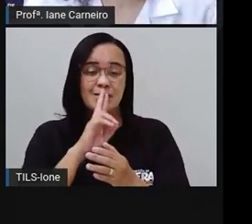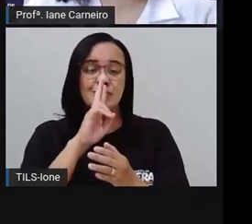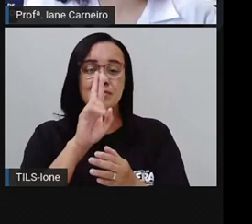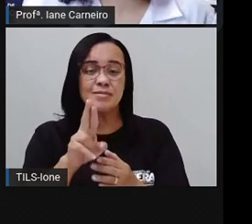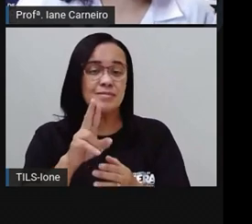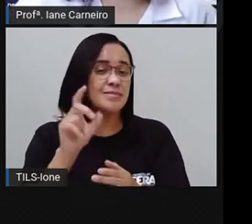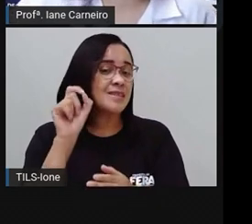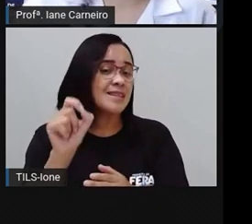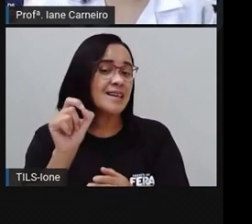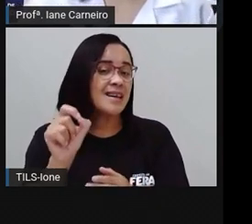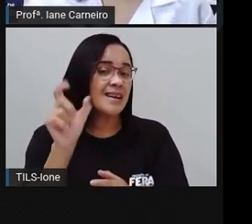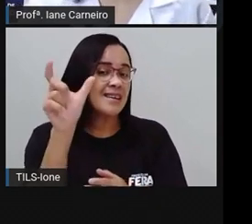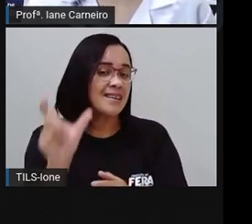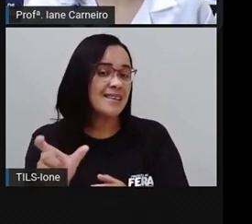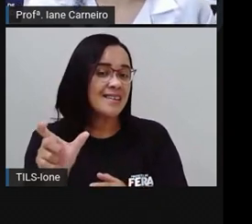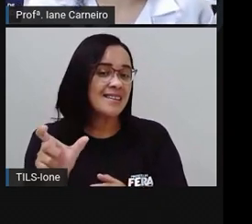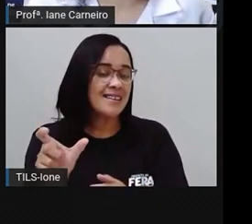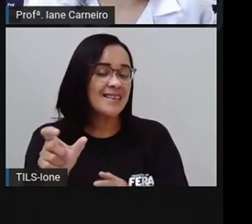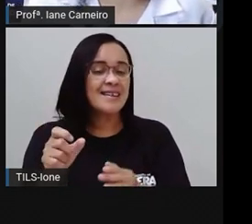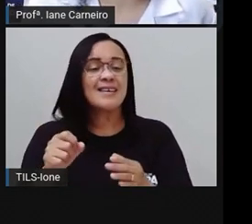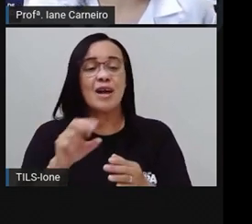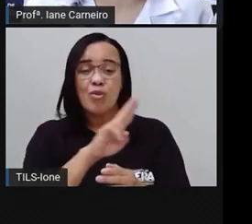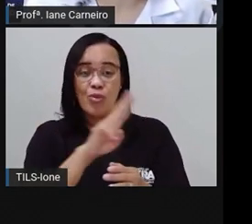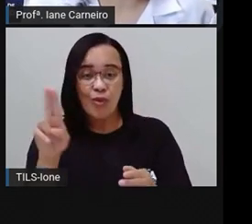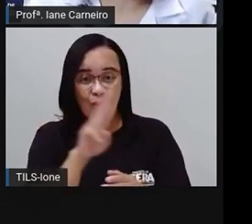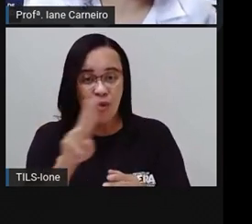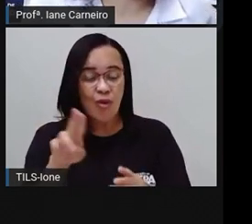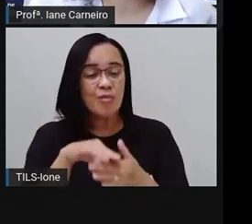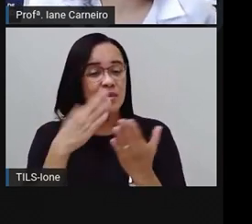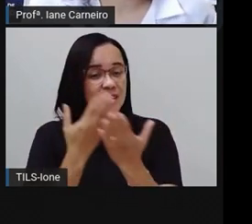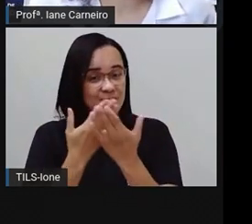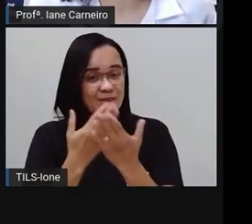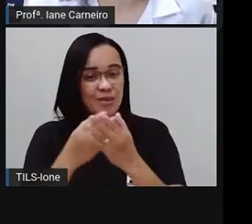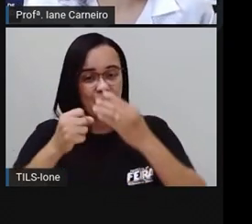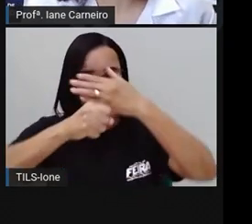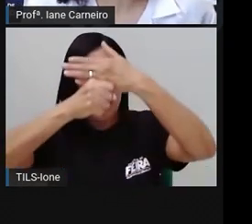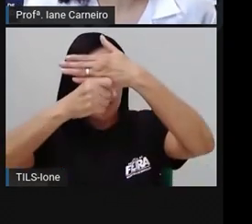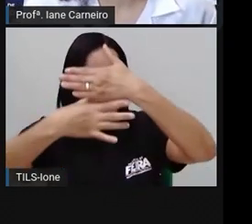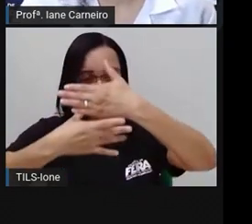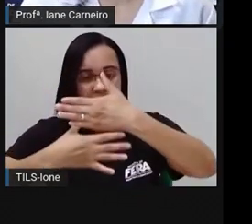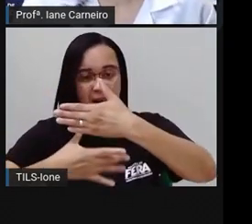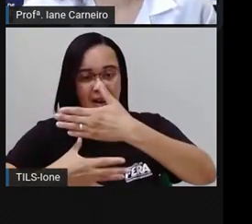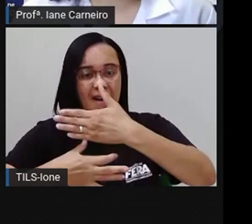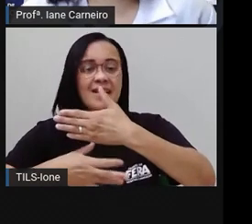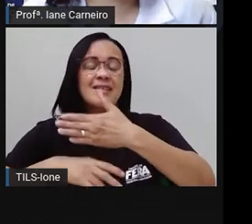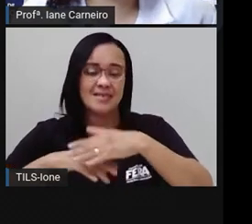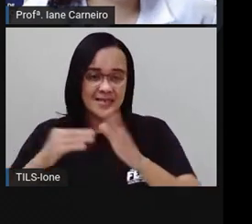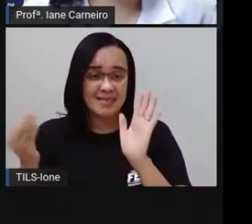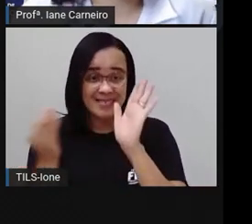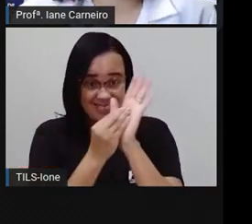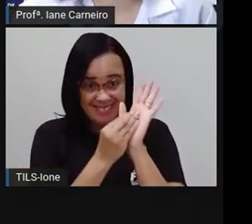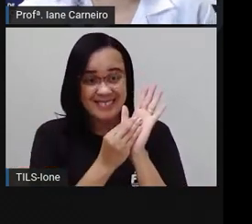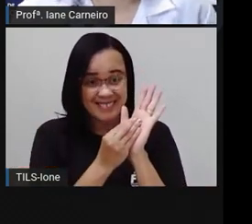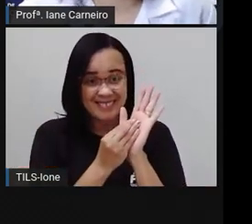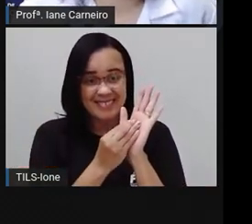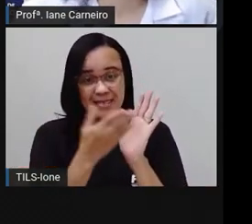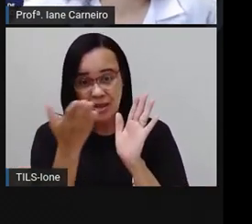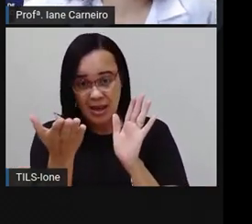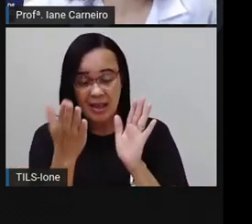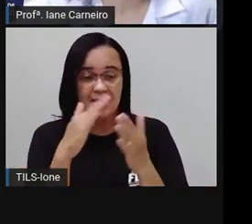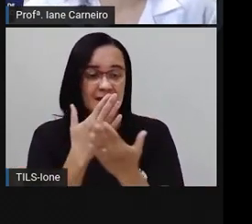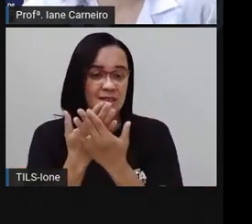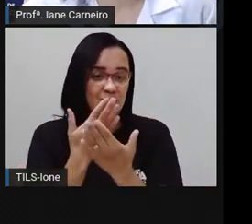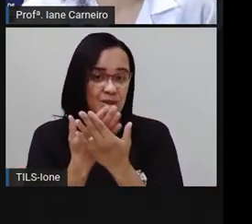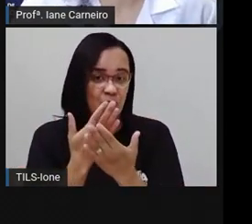Coloca aí seu nome, coloca o nome da sua escola aí, para a gente saber onde é que você estuda, tá certo? Então, essa escola, o nome dela é